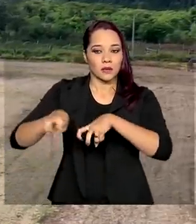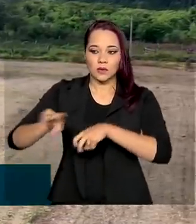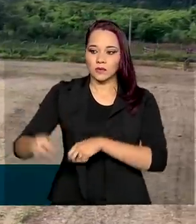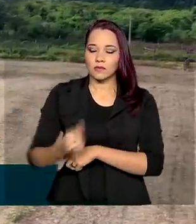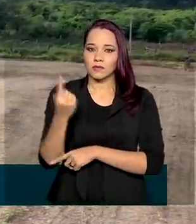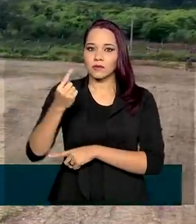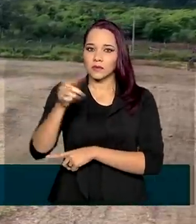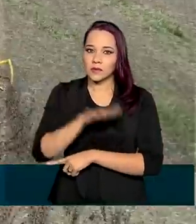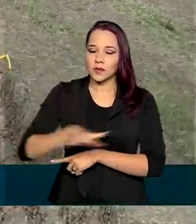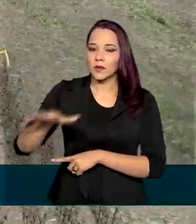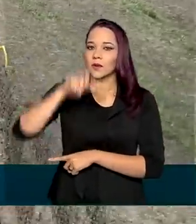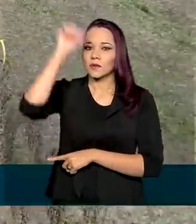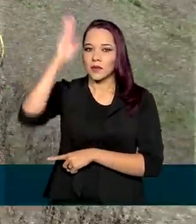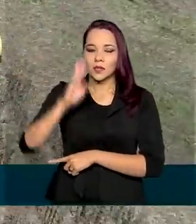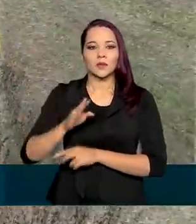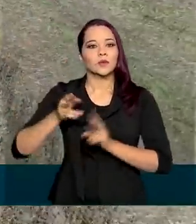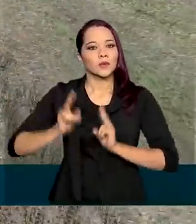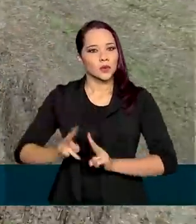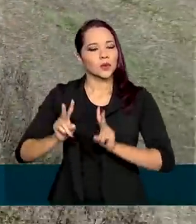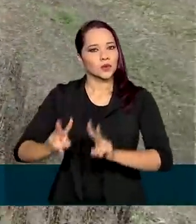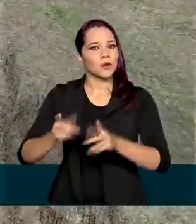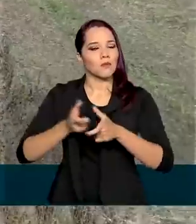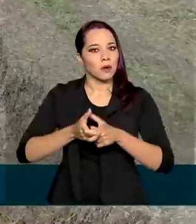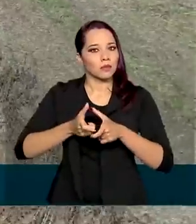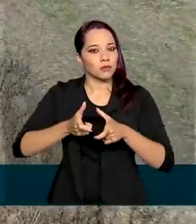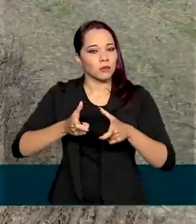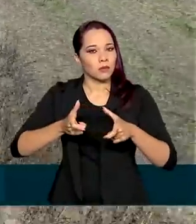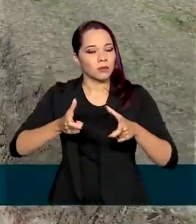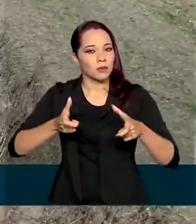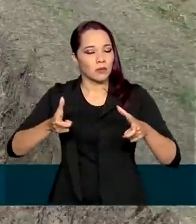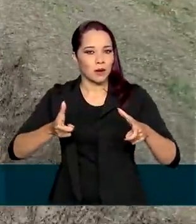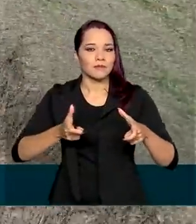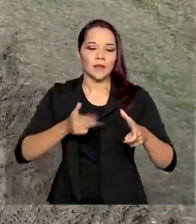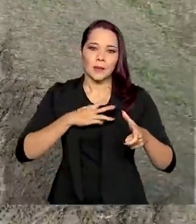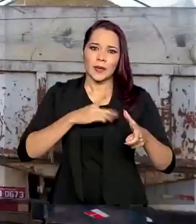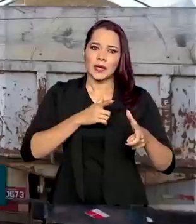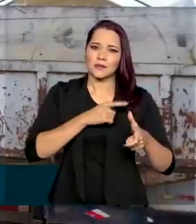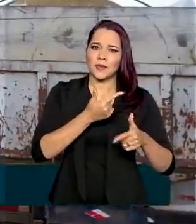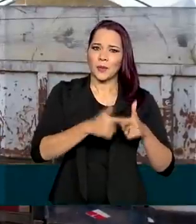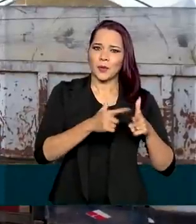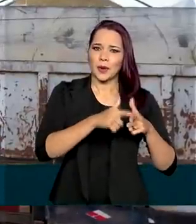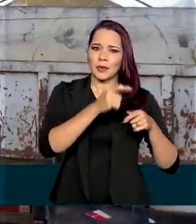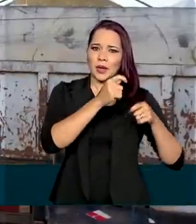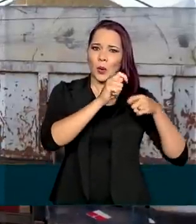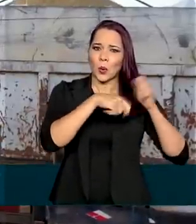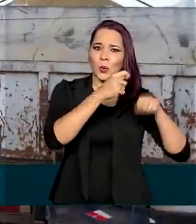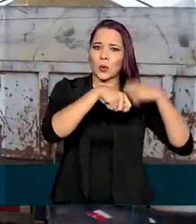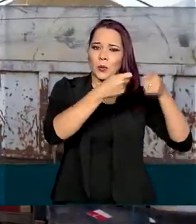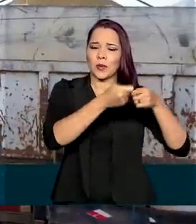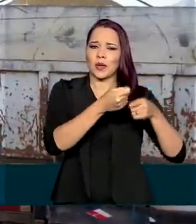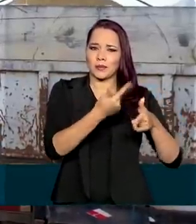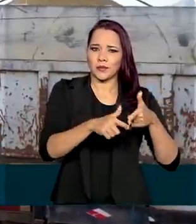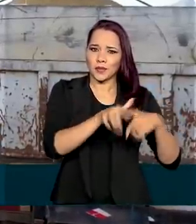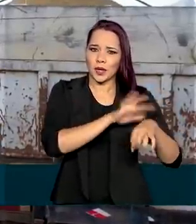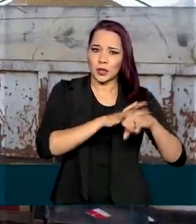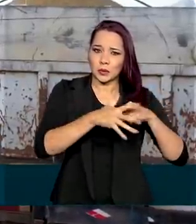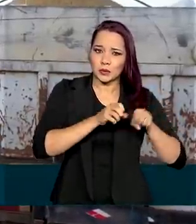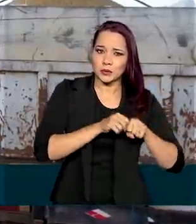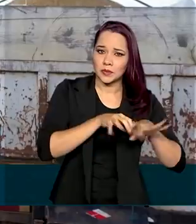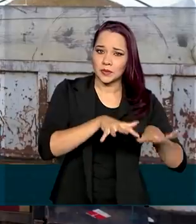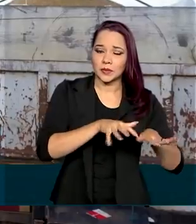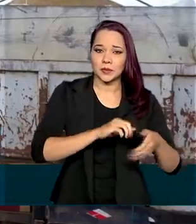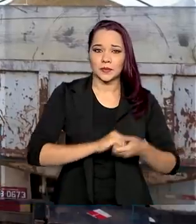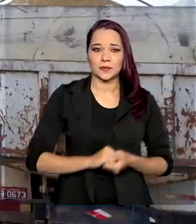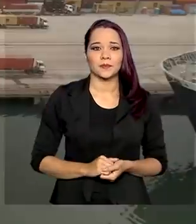único setor no país que continuou crescendo, mesmo com a desaceleração da economia causada pela pandemia da